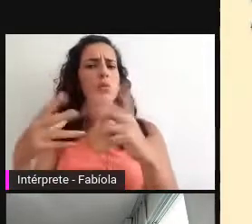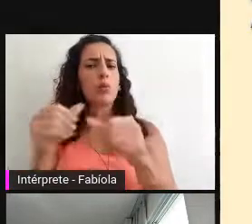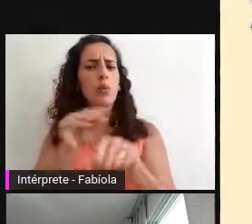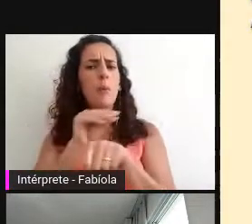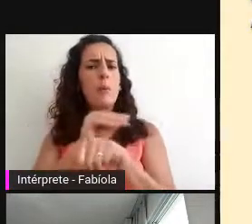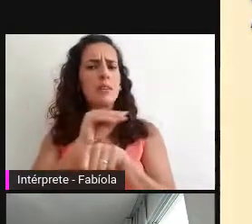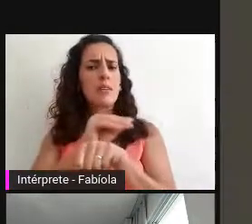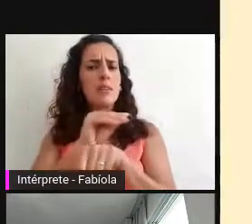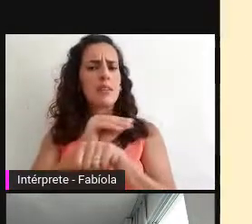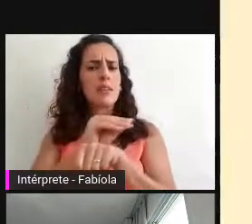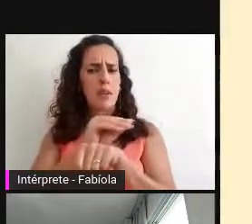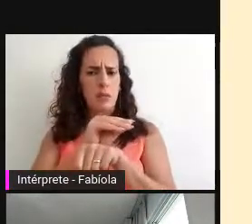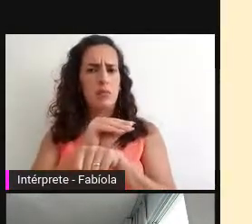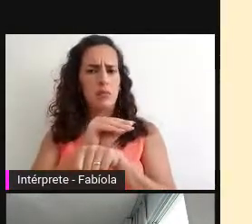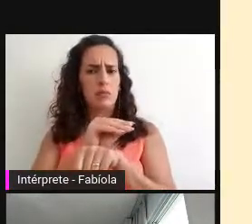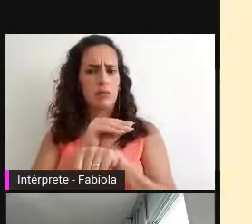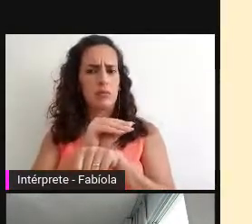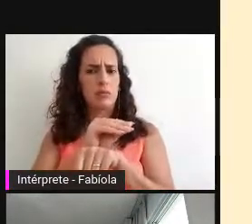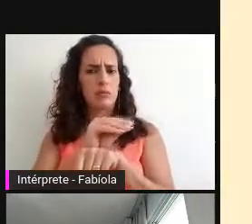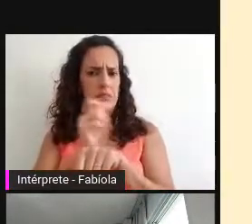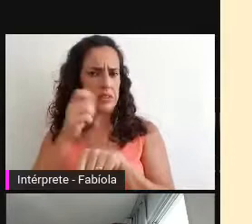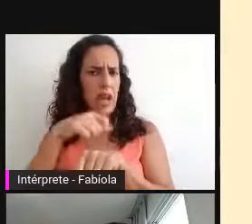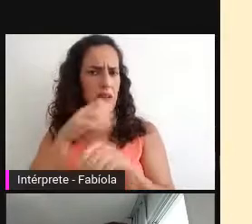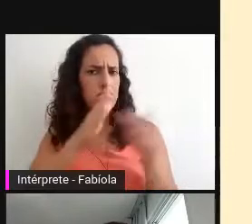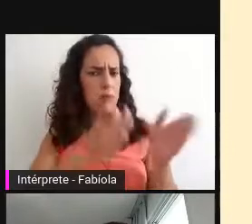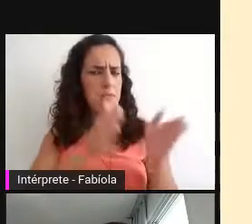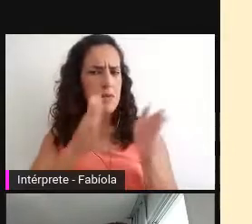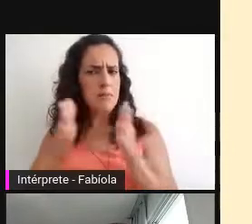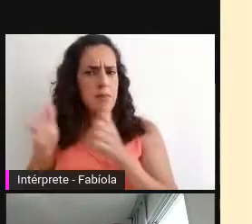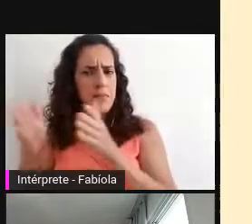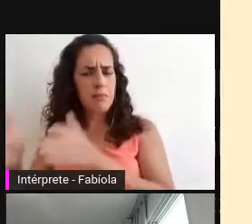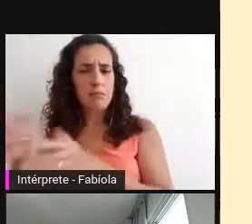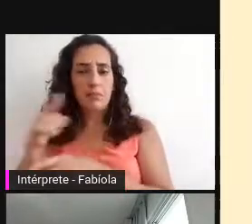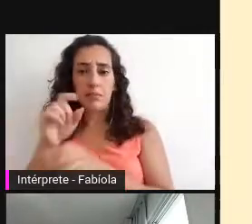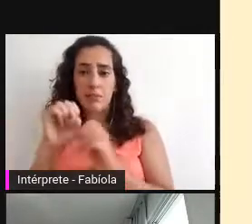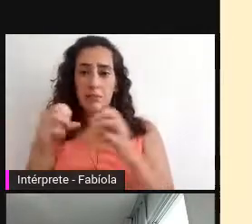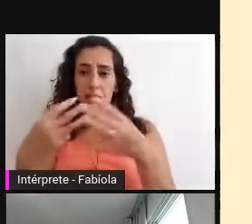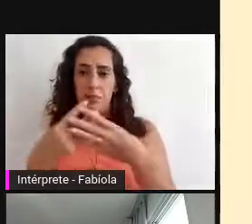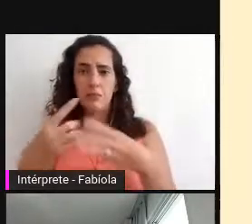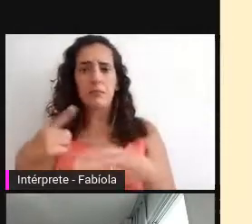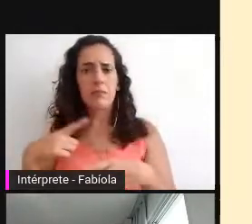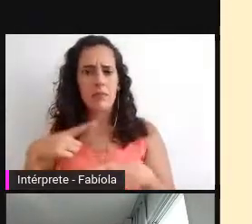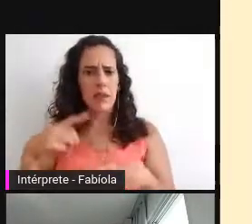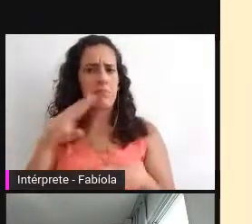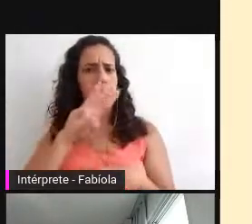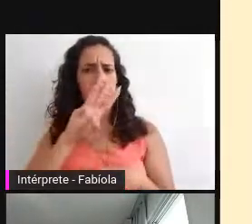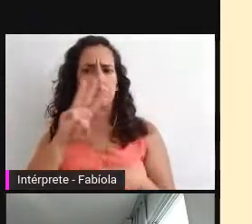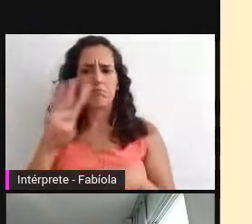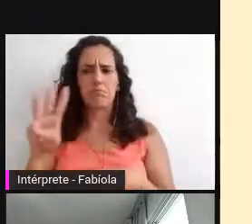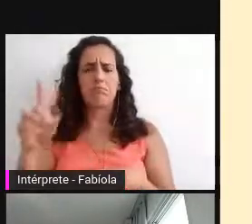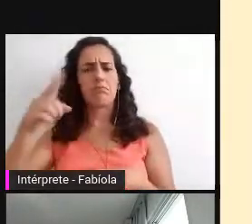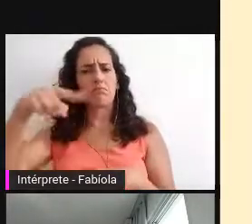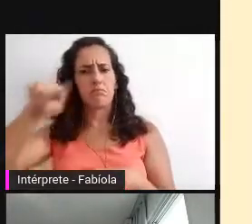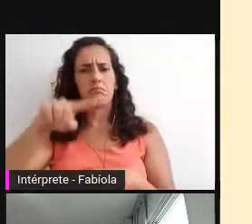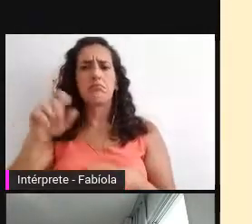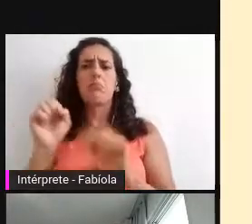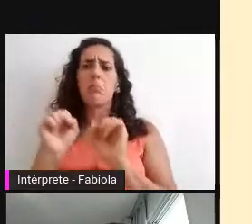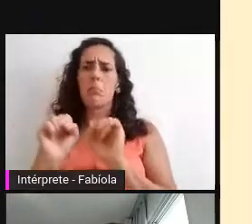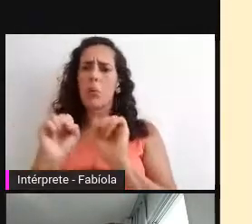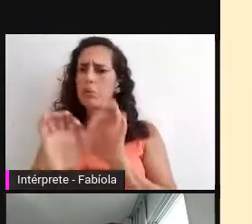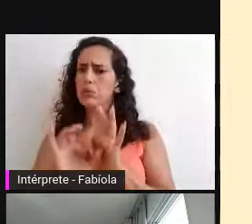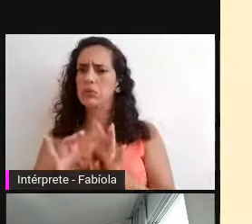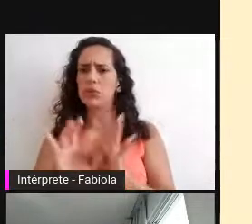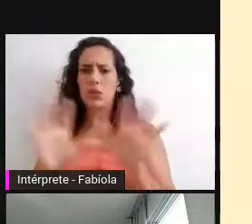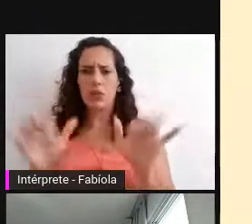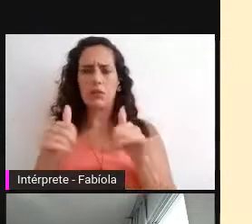digital sistêmica. Essa apresentação está compartilhada na web, vocês podem compartilhar livremente, e podem, inclusive,